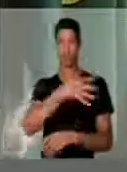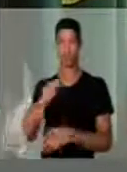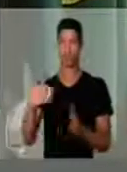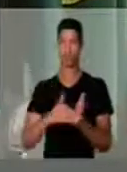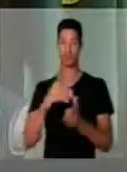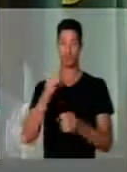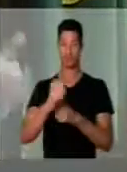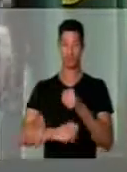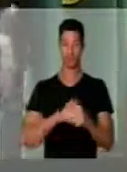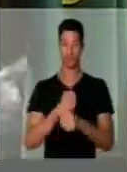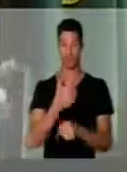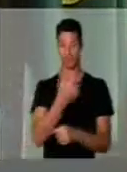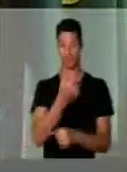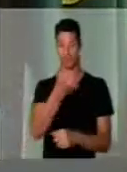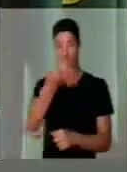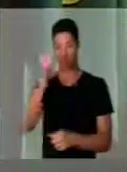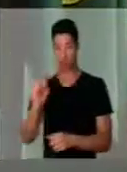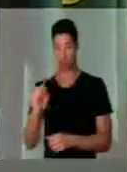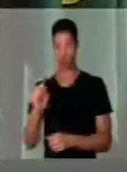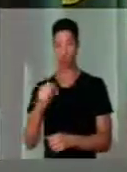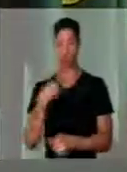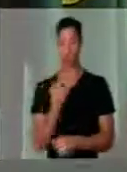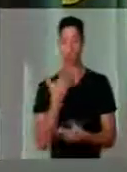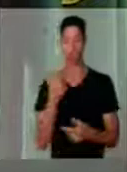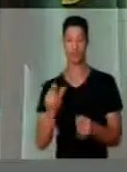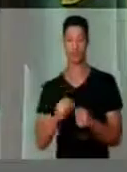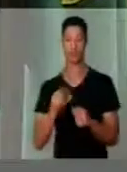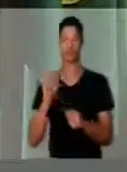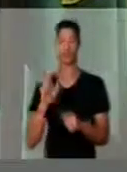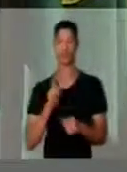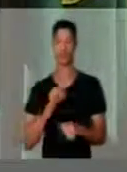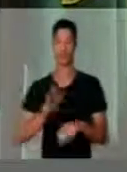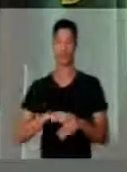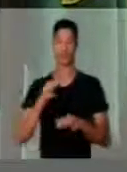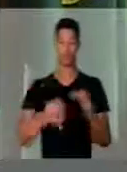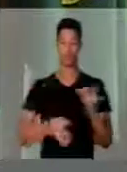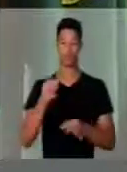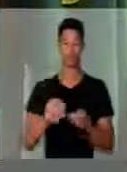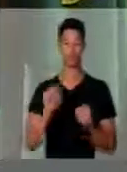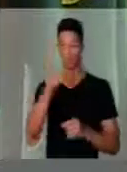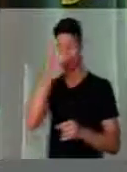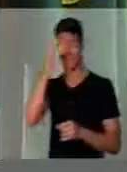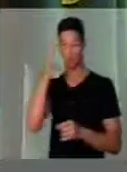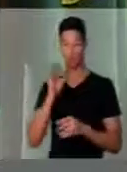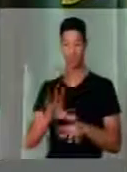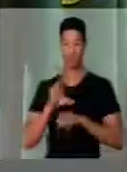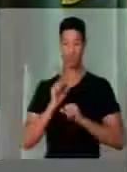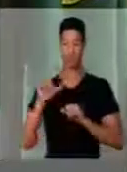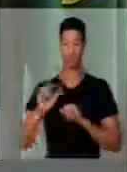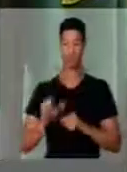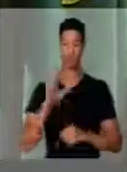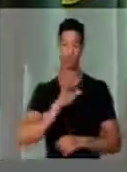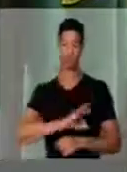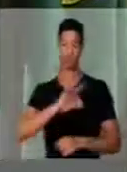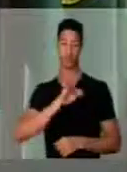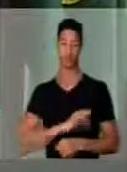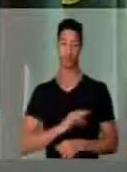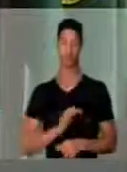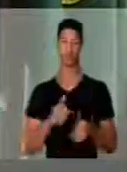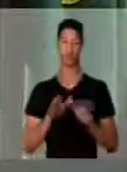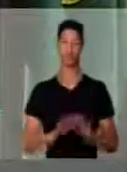até o ano de 2018, nós vamos fazer com que haja mais justiça, que as pessoas que recebam o menor salário